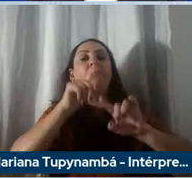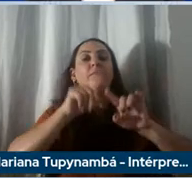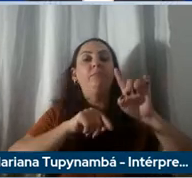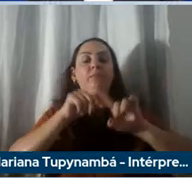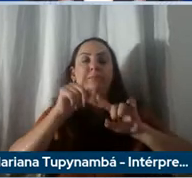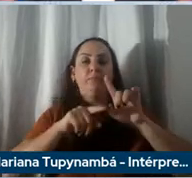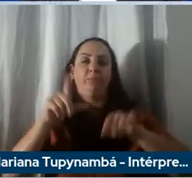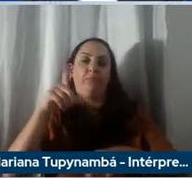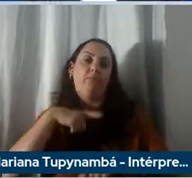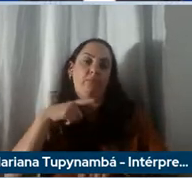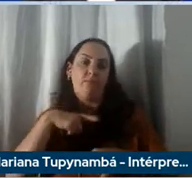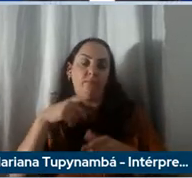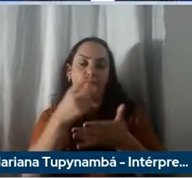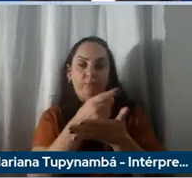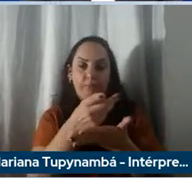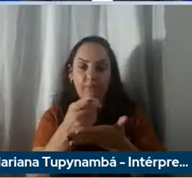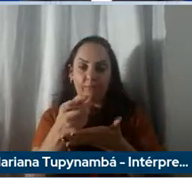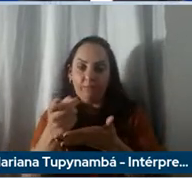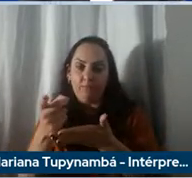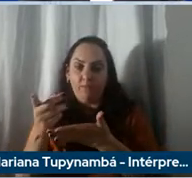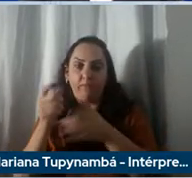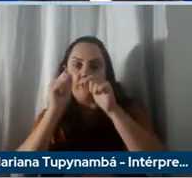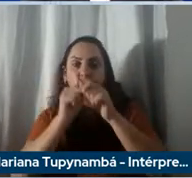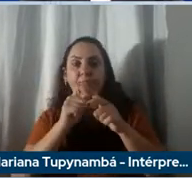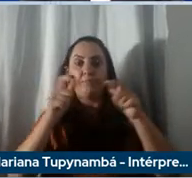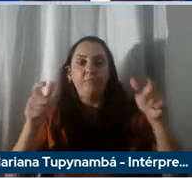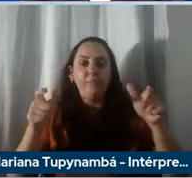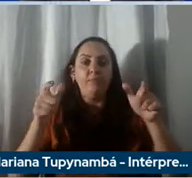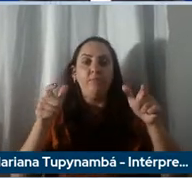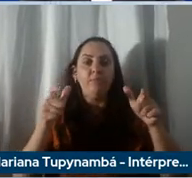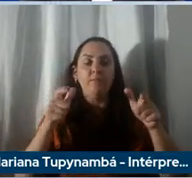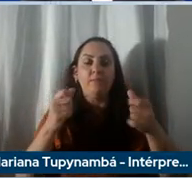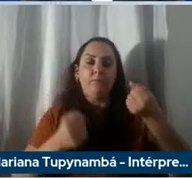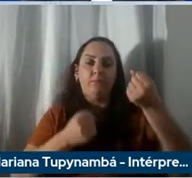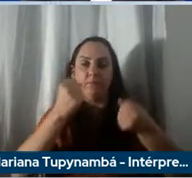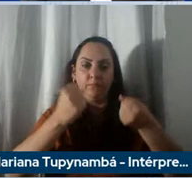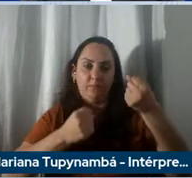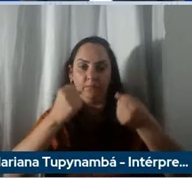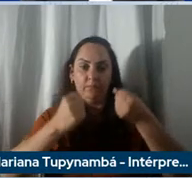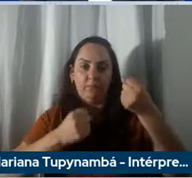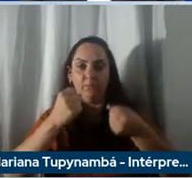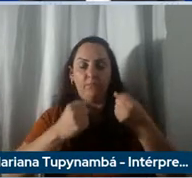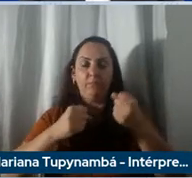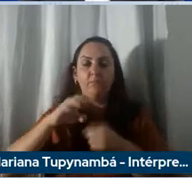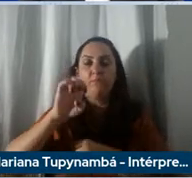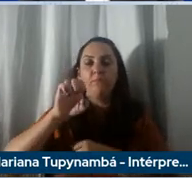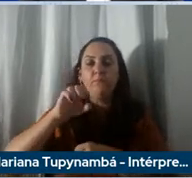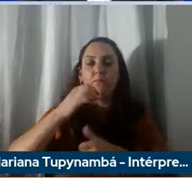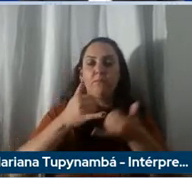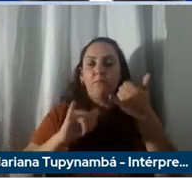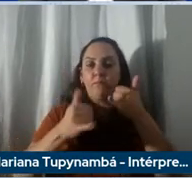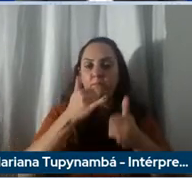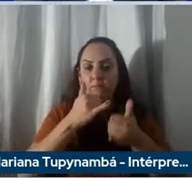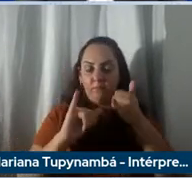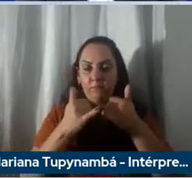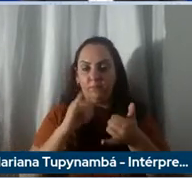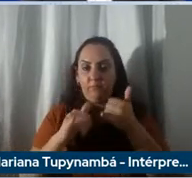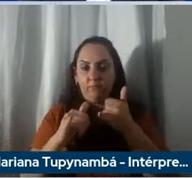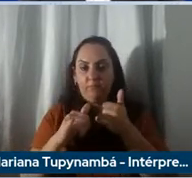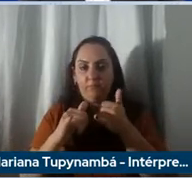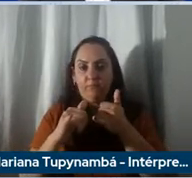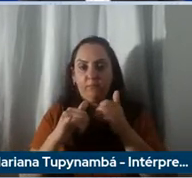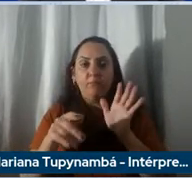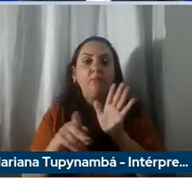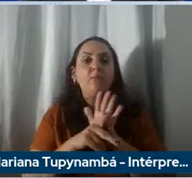como falamos com grande maioria de carros elétricos eletrificados até 2030 onde chegaríamos chegaríamos no